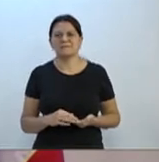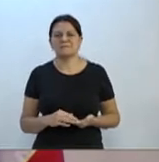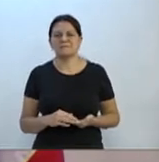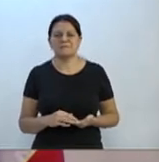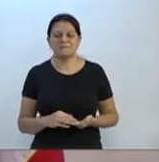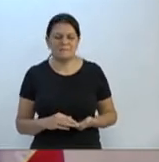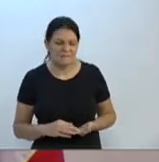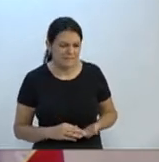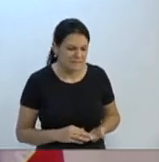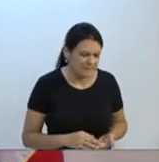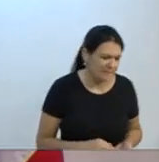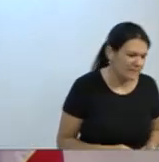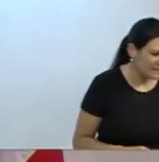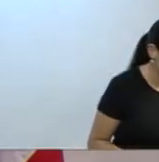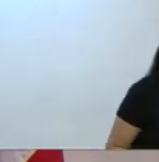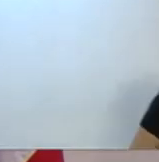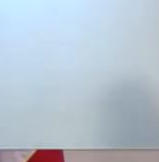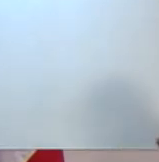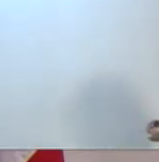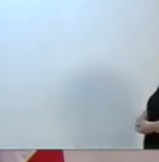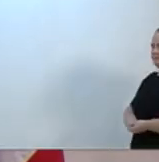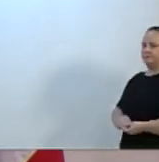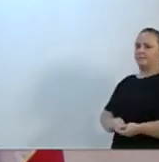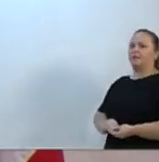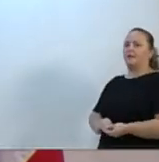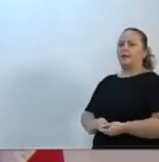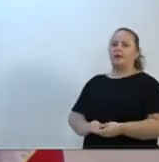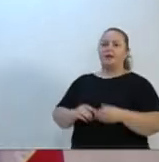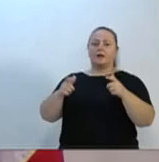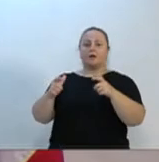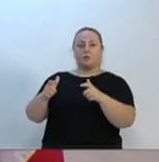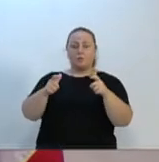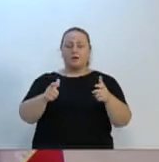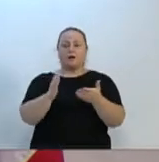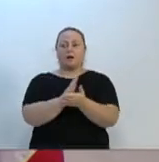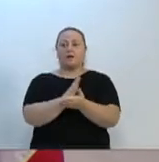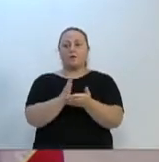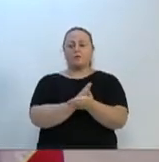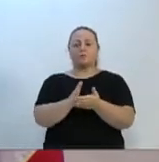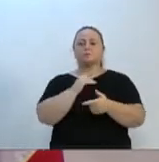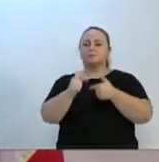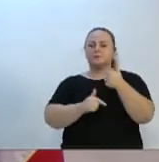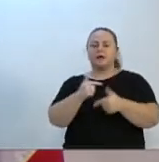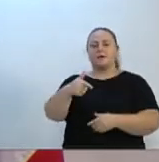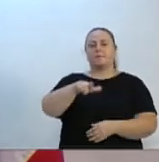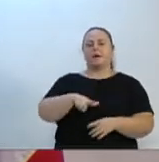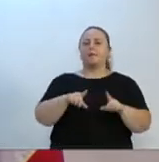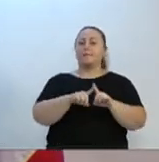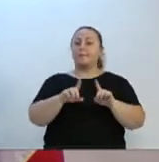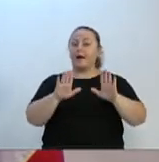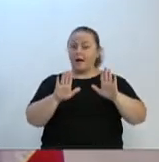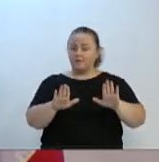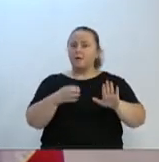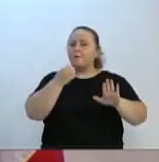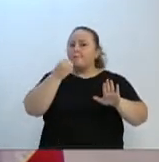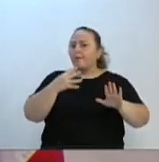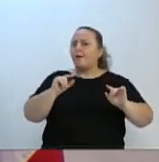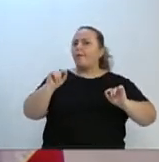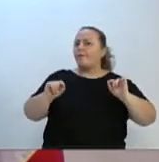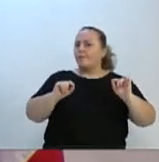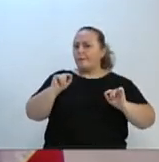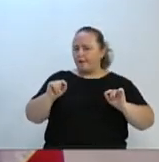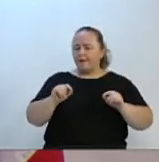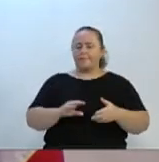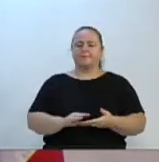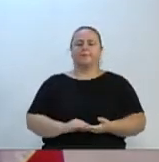voltado à sua atividade. Mas a notícia boa que se tem que tirar das informações